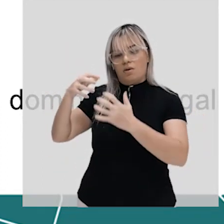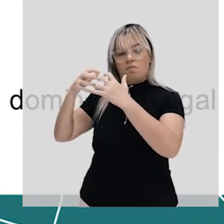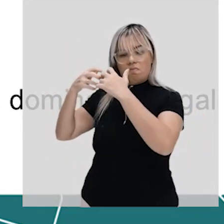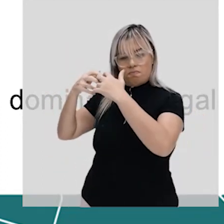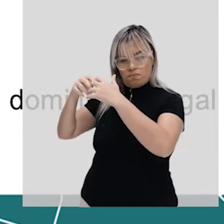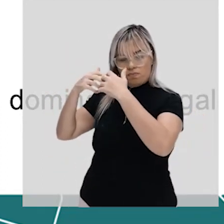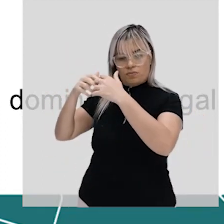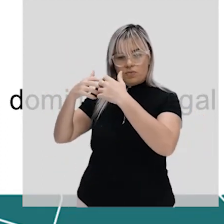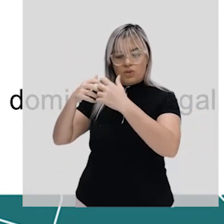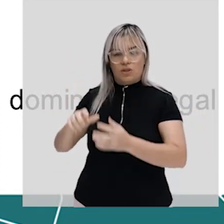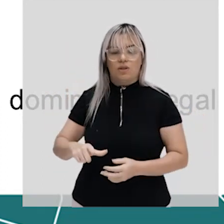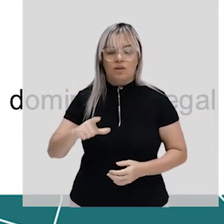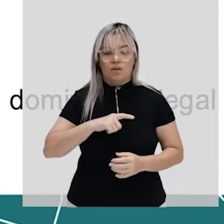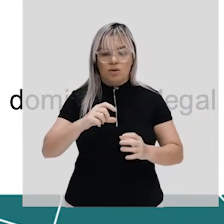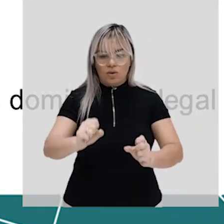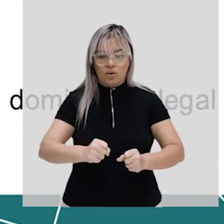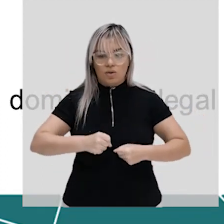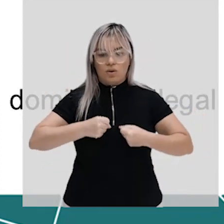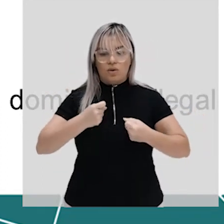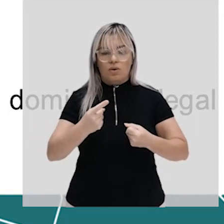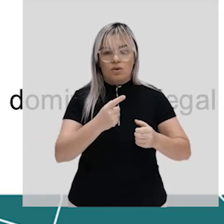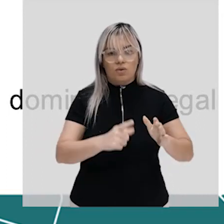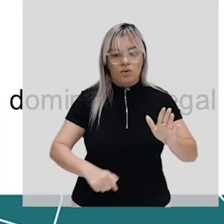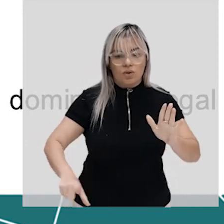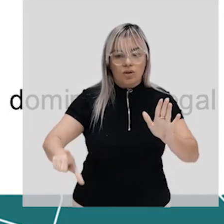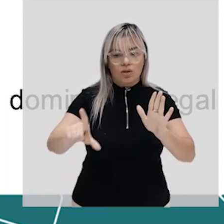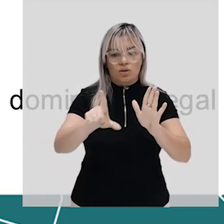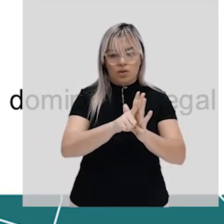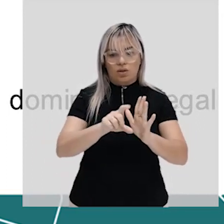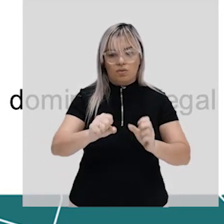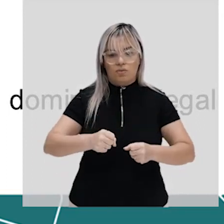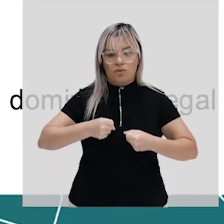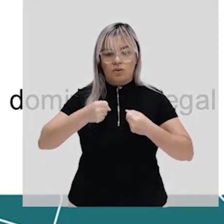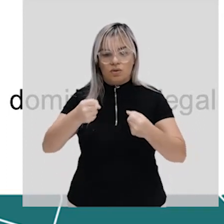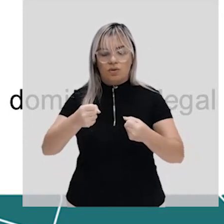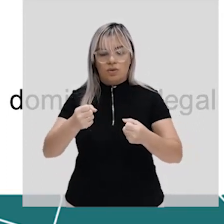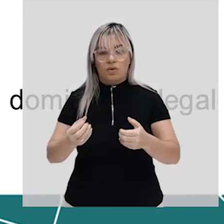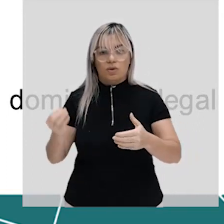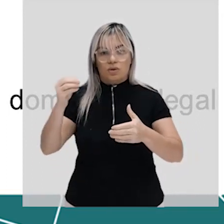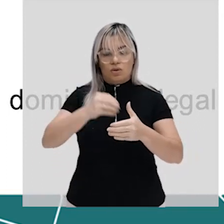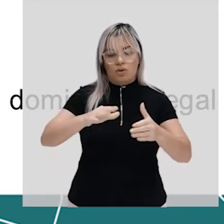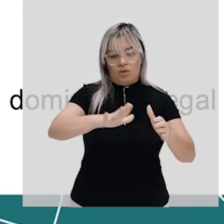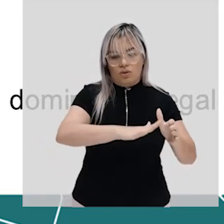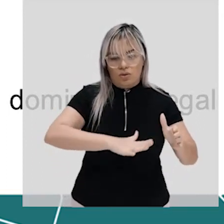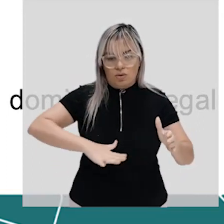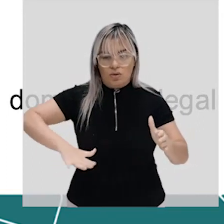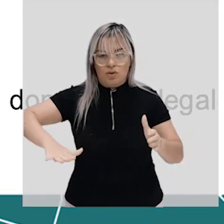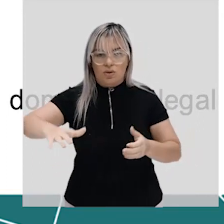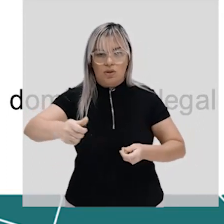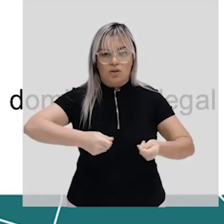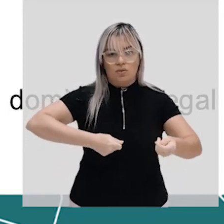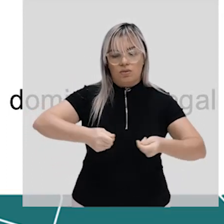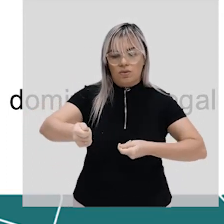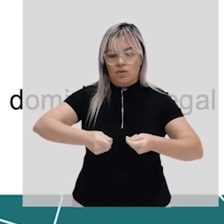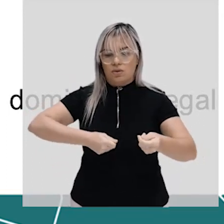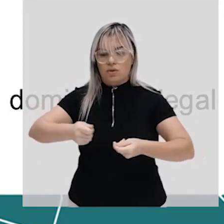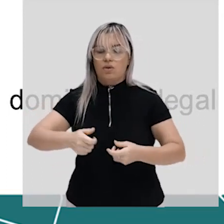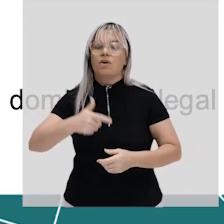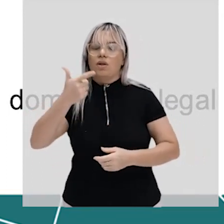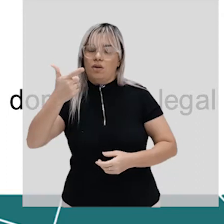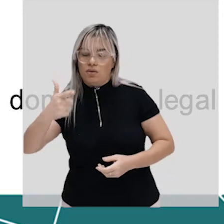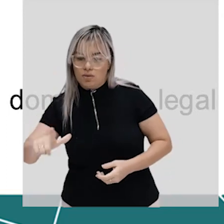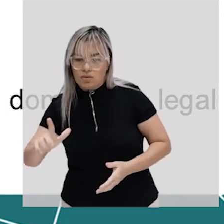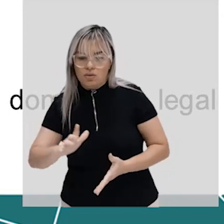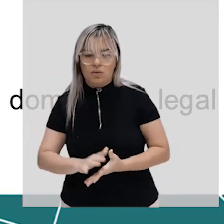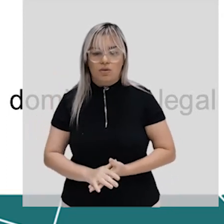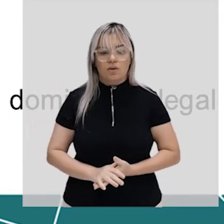legítimo do uso da força dentro do território que controla vou repetir para você